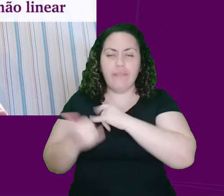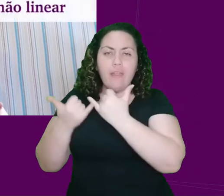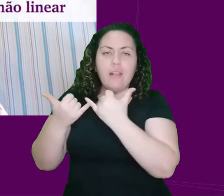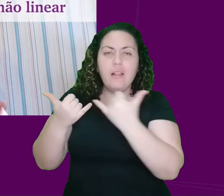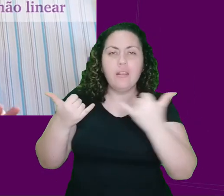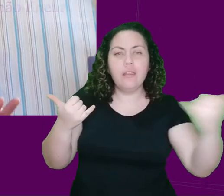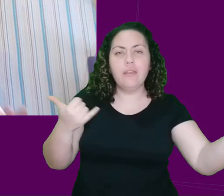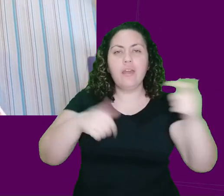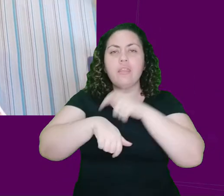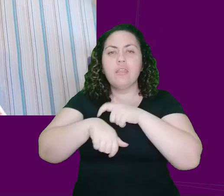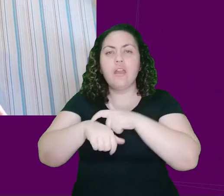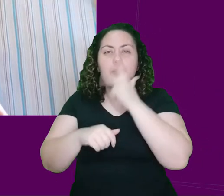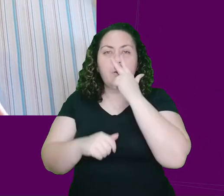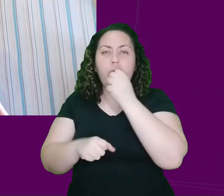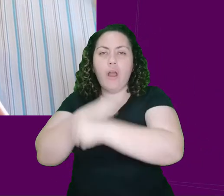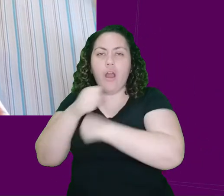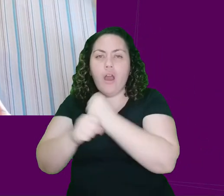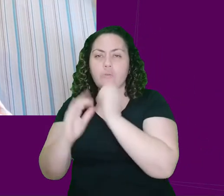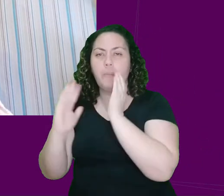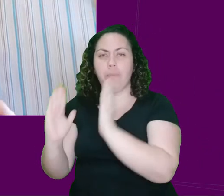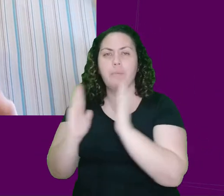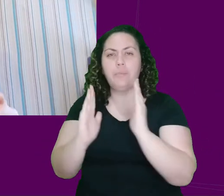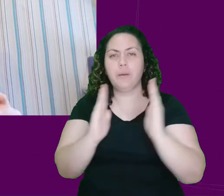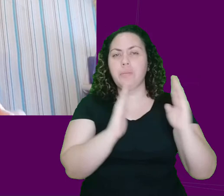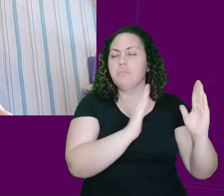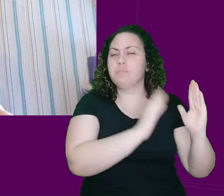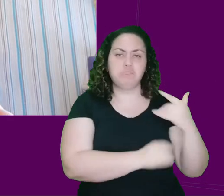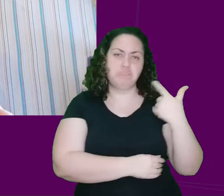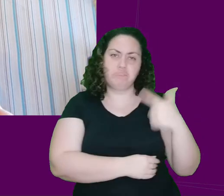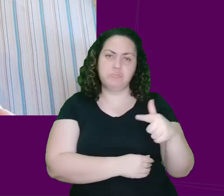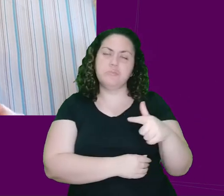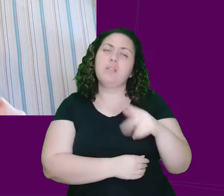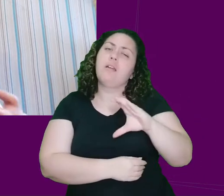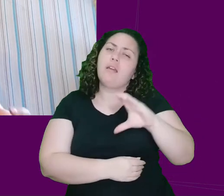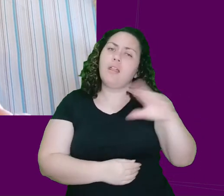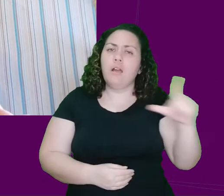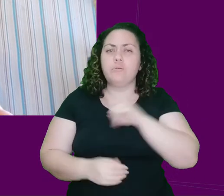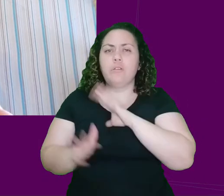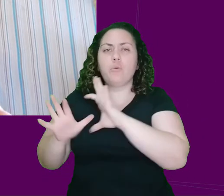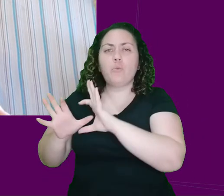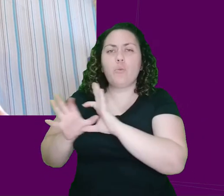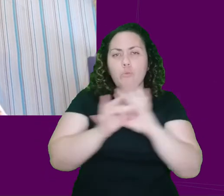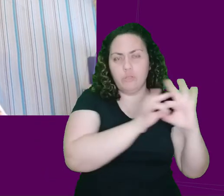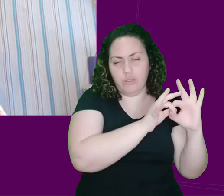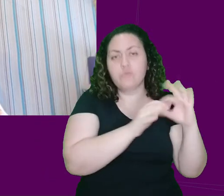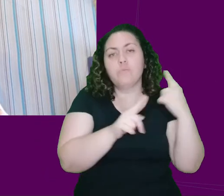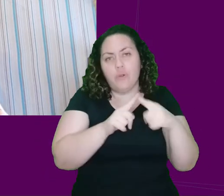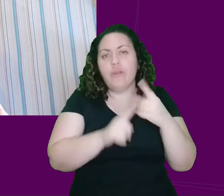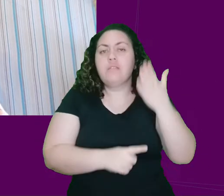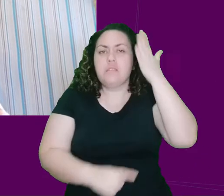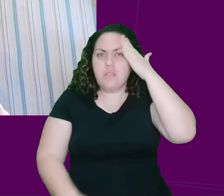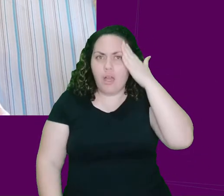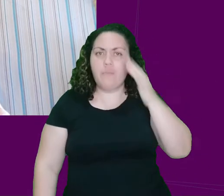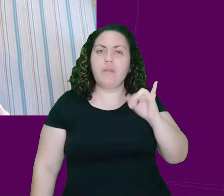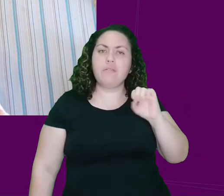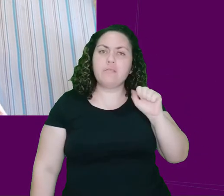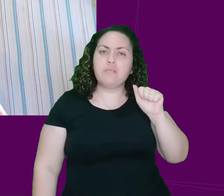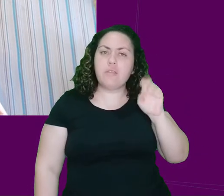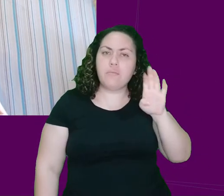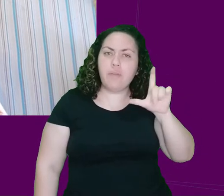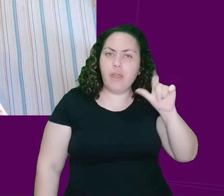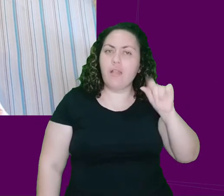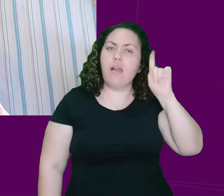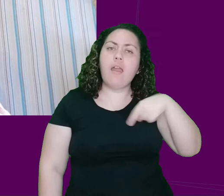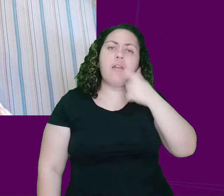do tempo muito bem definida. Quer dizer, existe sim uma certa continuidade, porque a gente sabe que a Isabela era